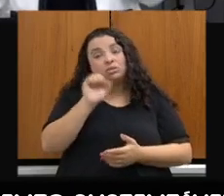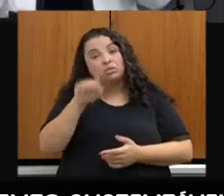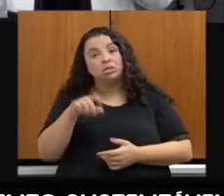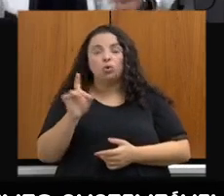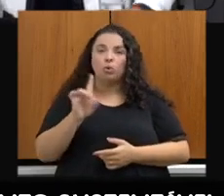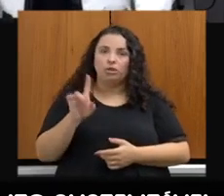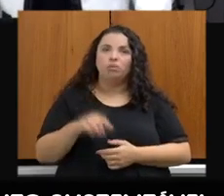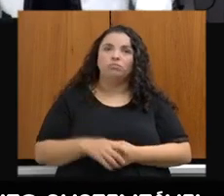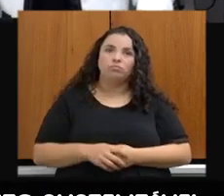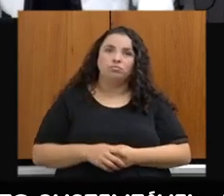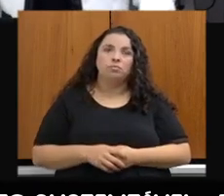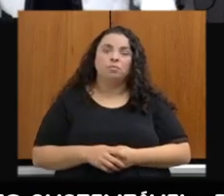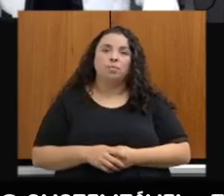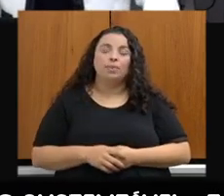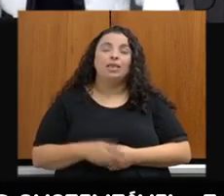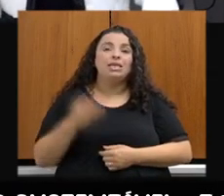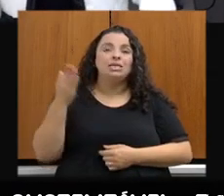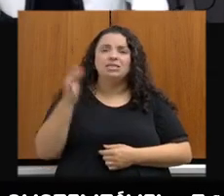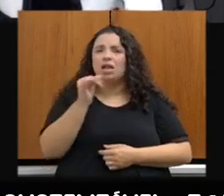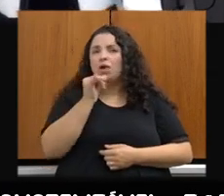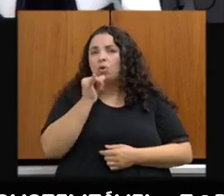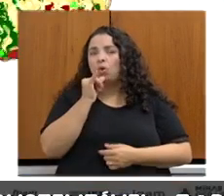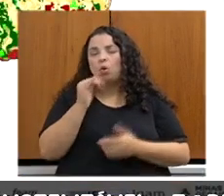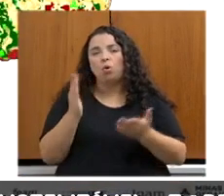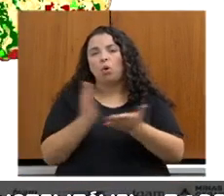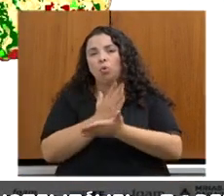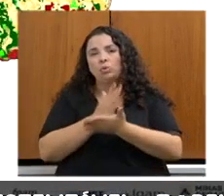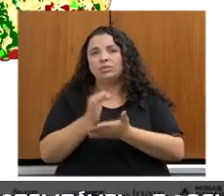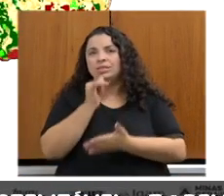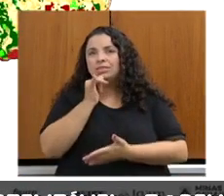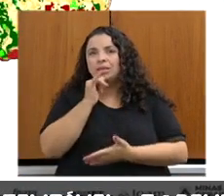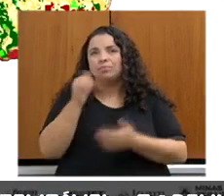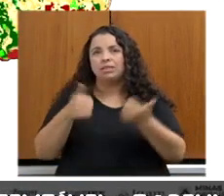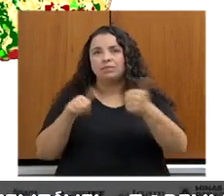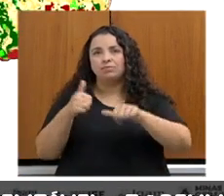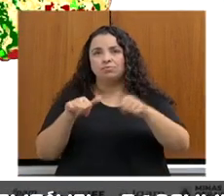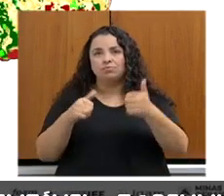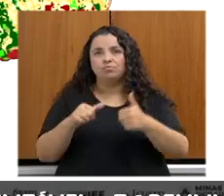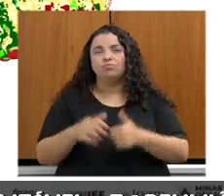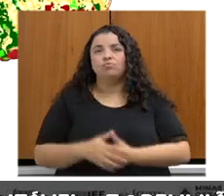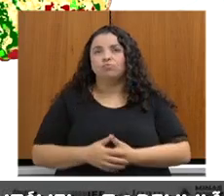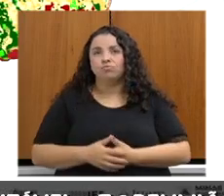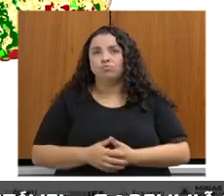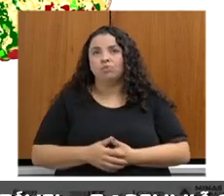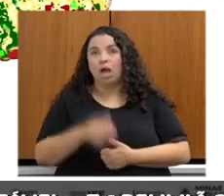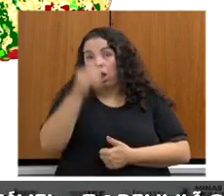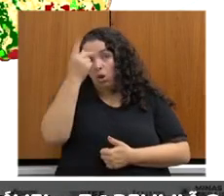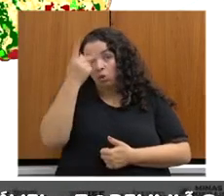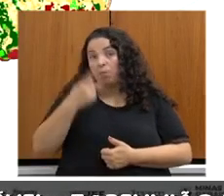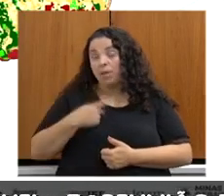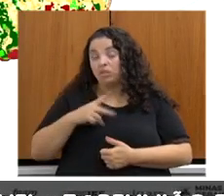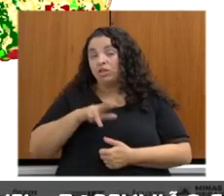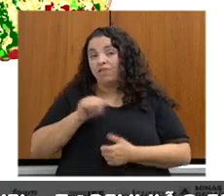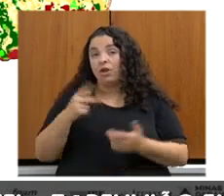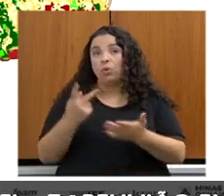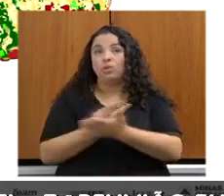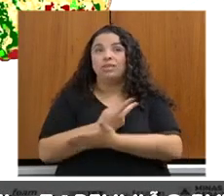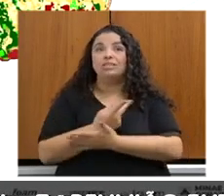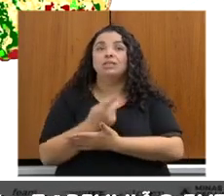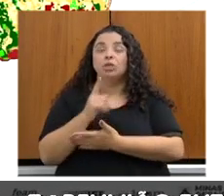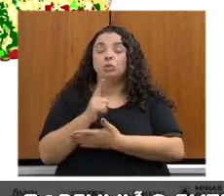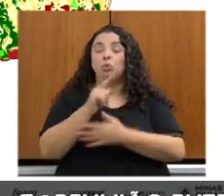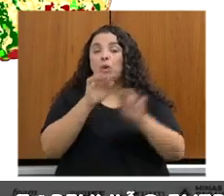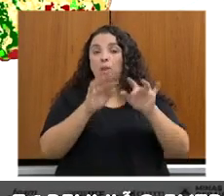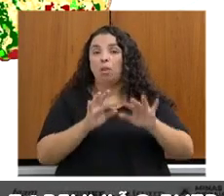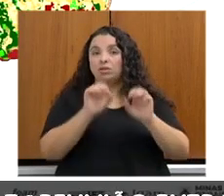Então, aqui são só alguns exemplos dessa análise automatizada que serão realizadas através do IDS-SISEMA e